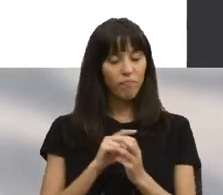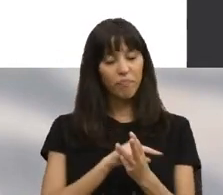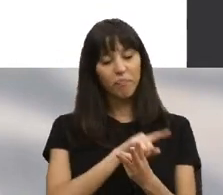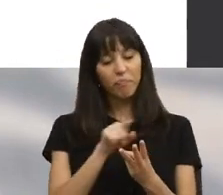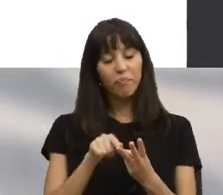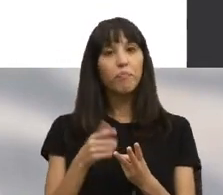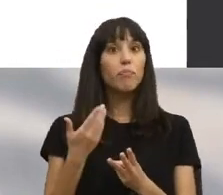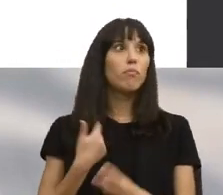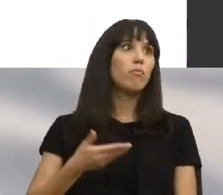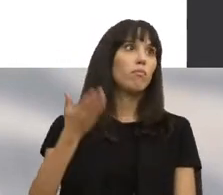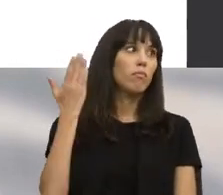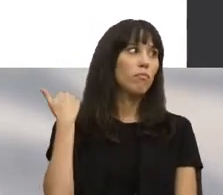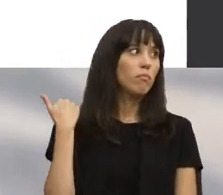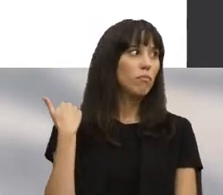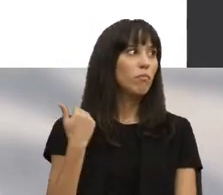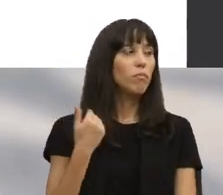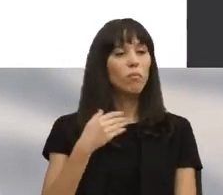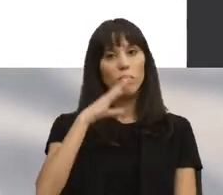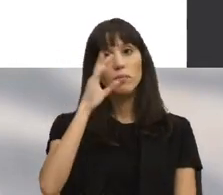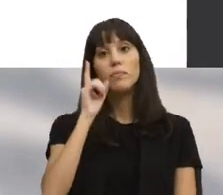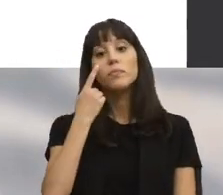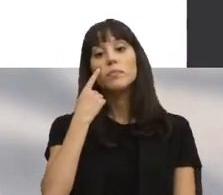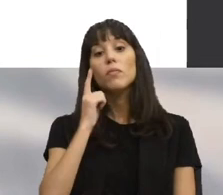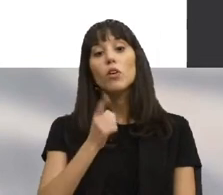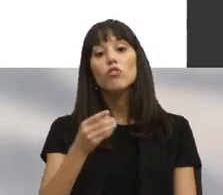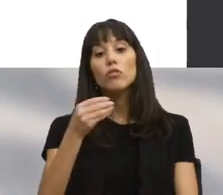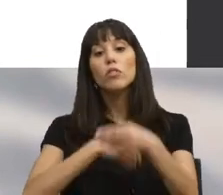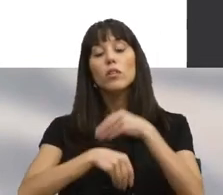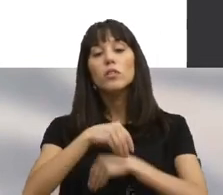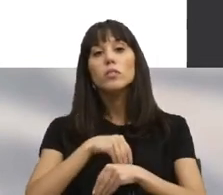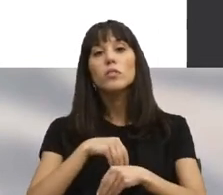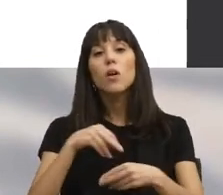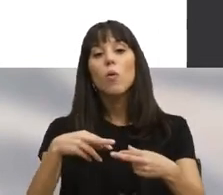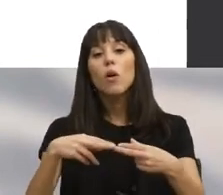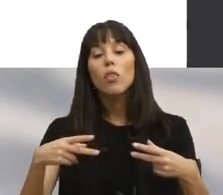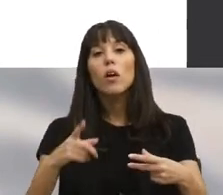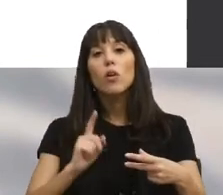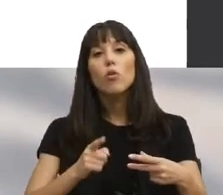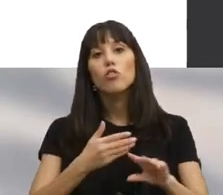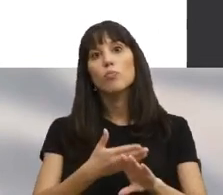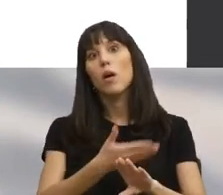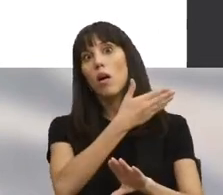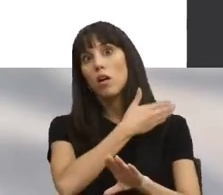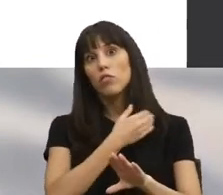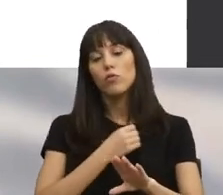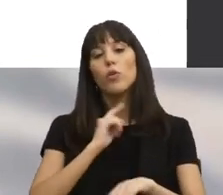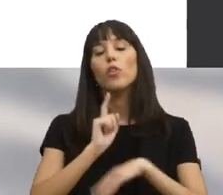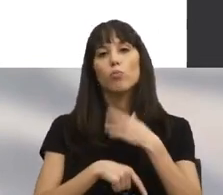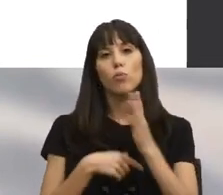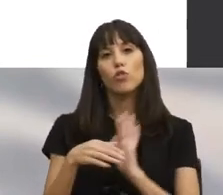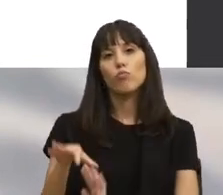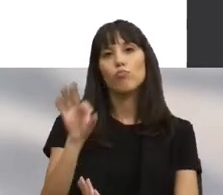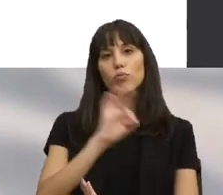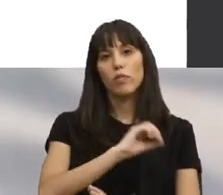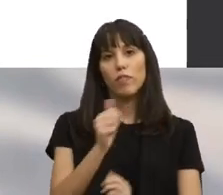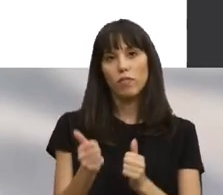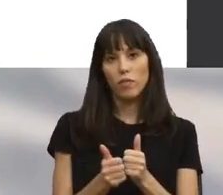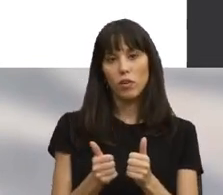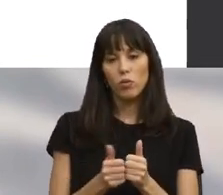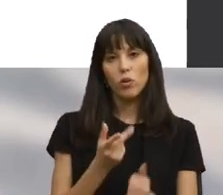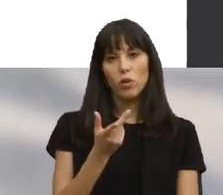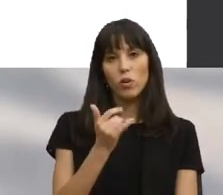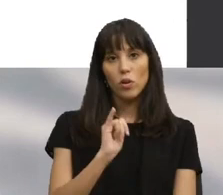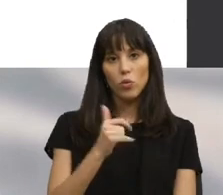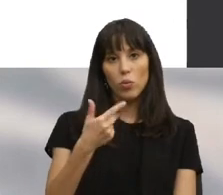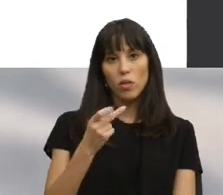ainda longe daquilo que viriam a ser umas eleições autárgicas e que viria a ser a eleição para vereador de